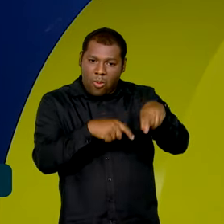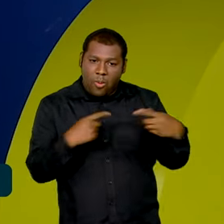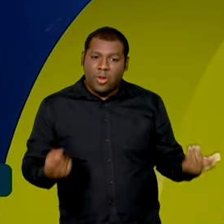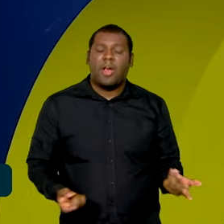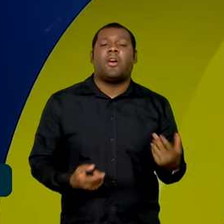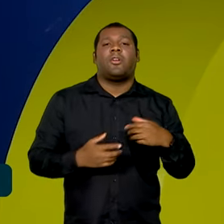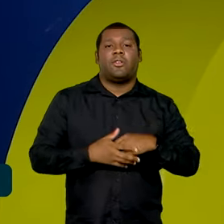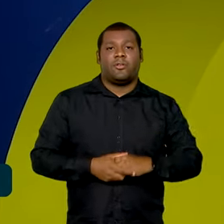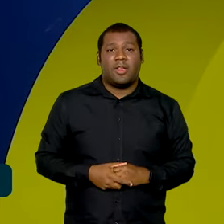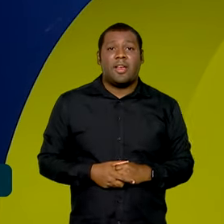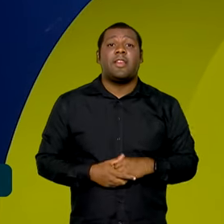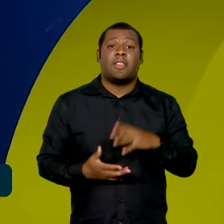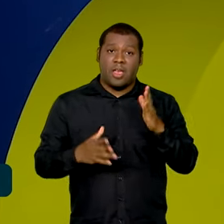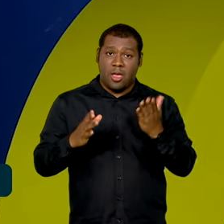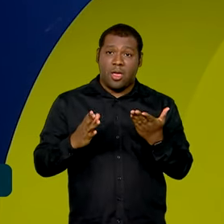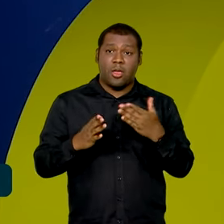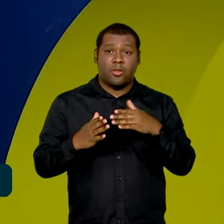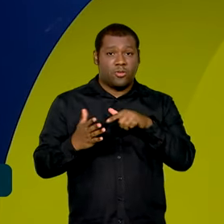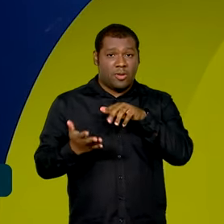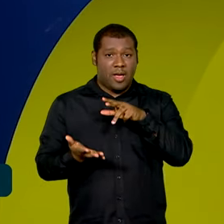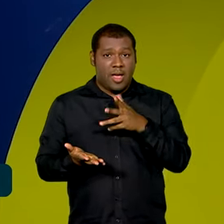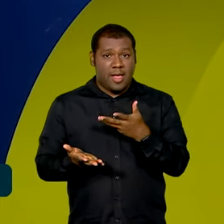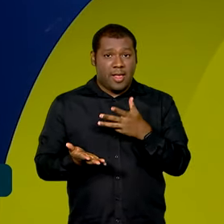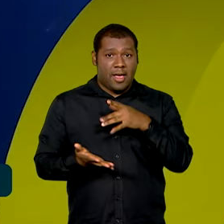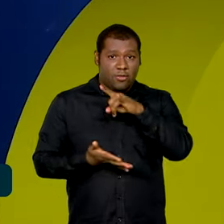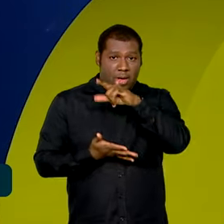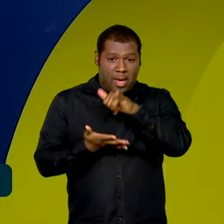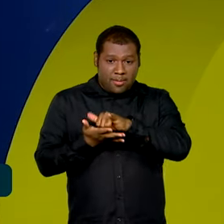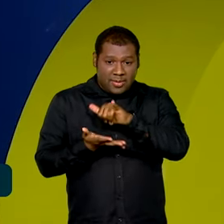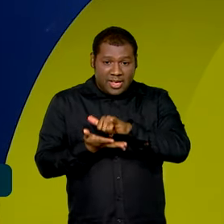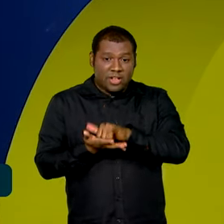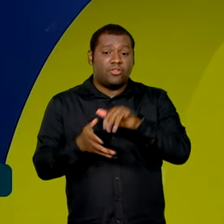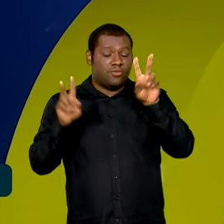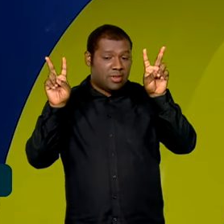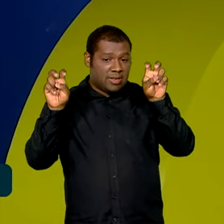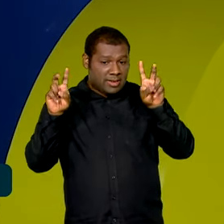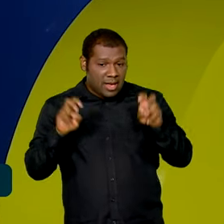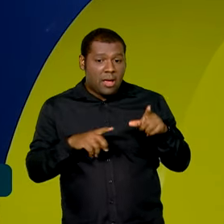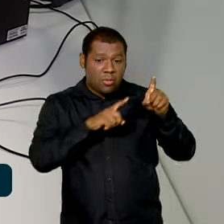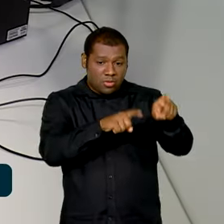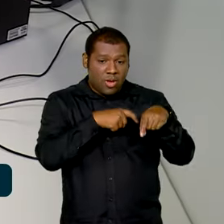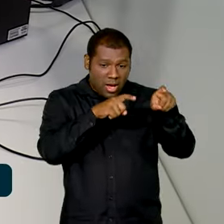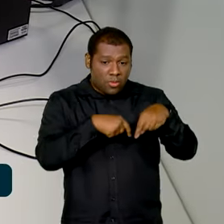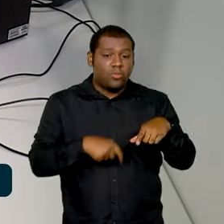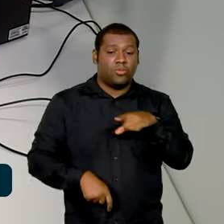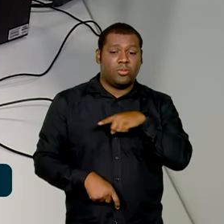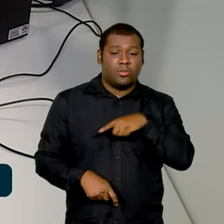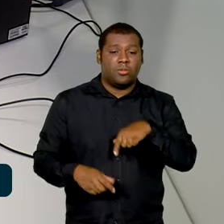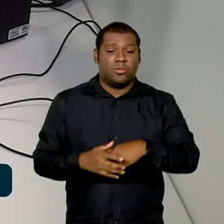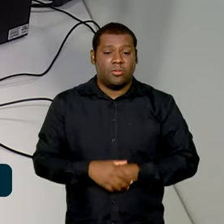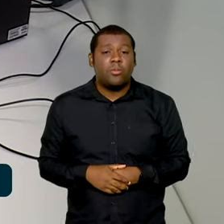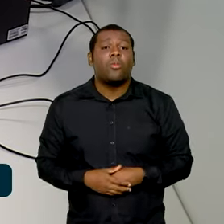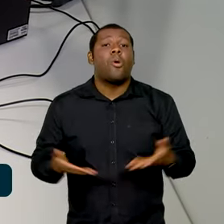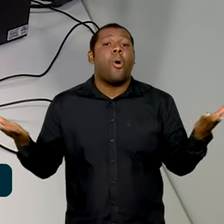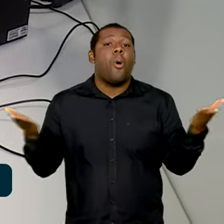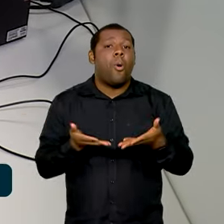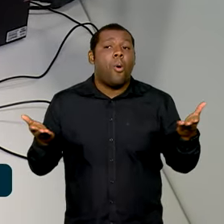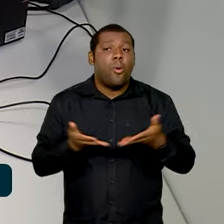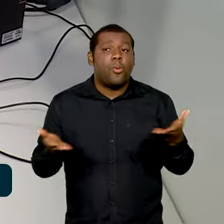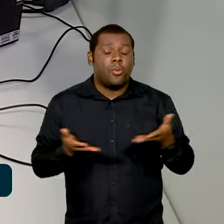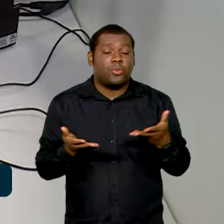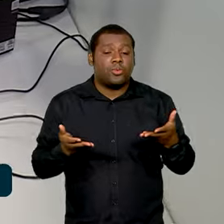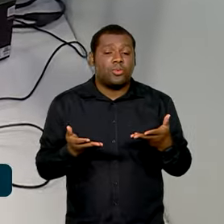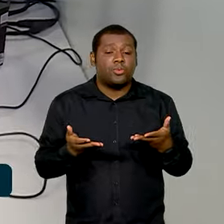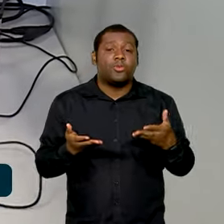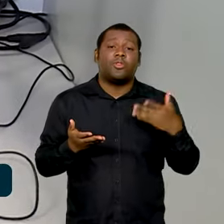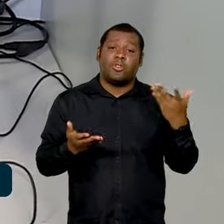agricultura para a emissão do certificado de cadastro de imóvel rural. Hoje, ele conta que conseguiu chegar